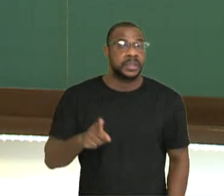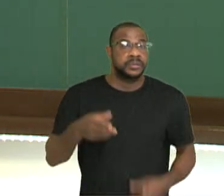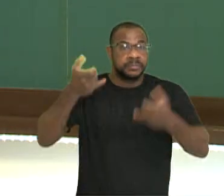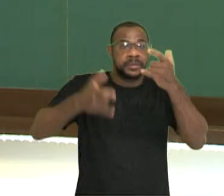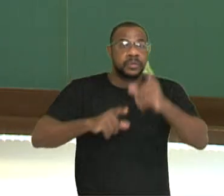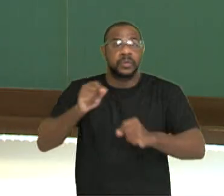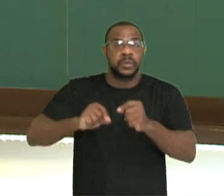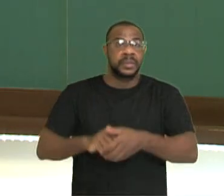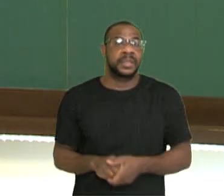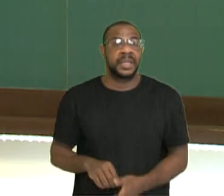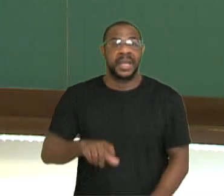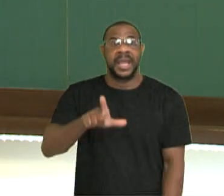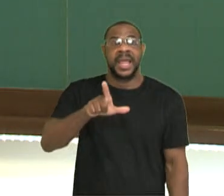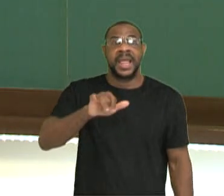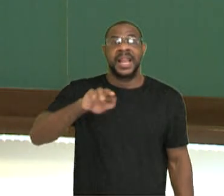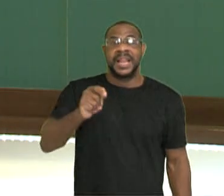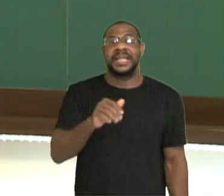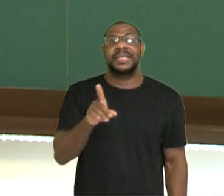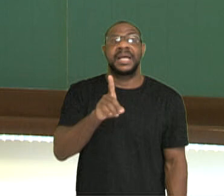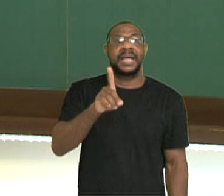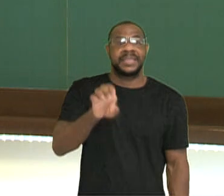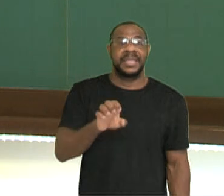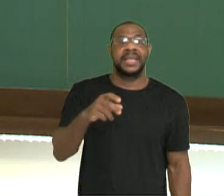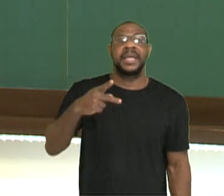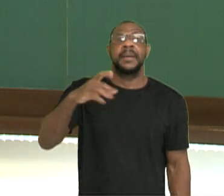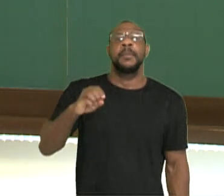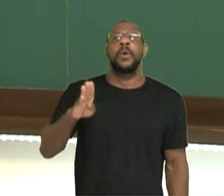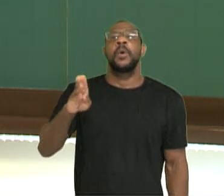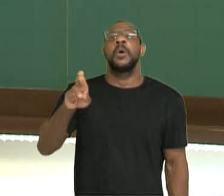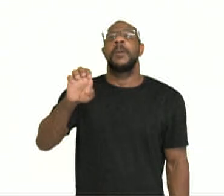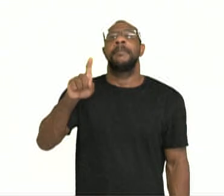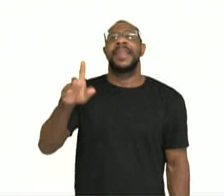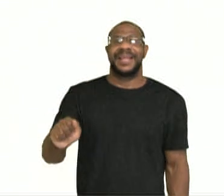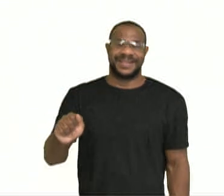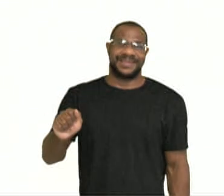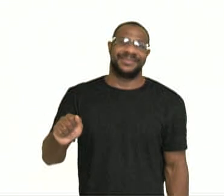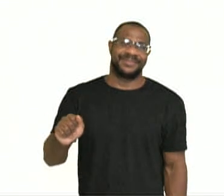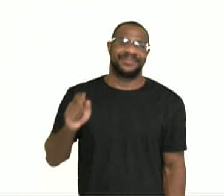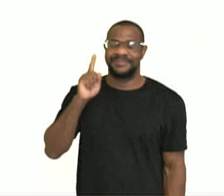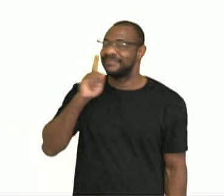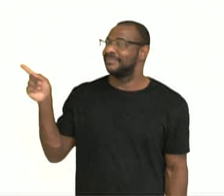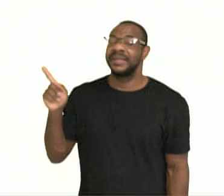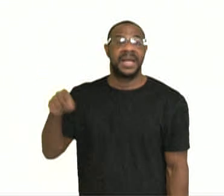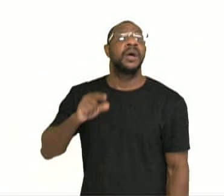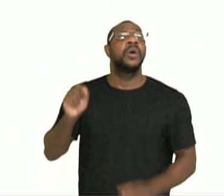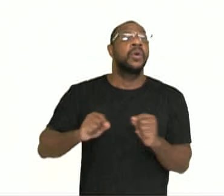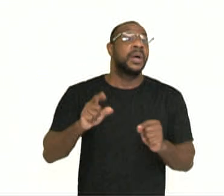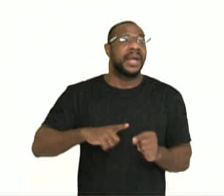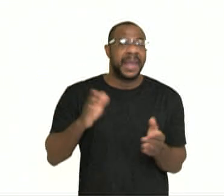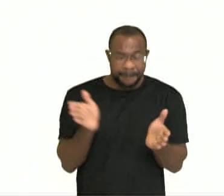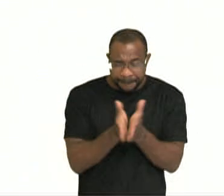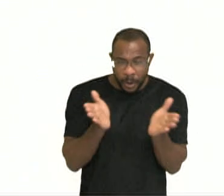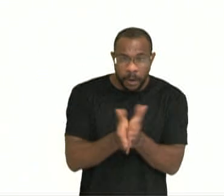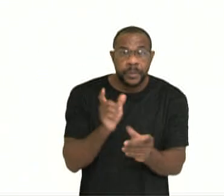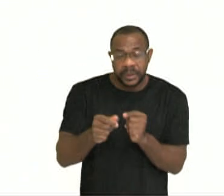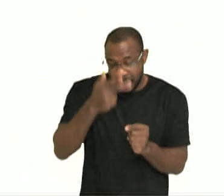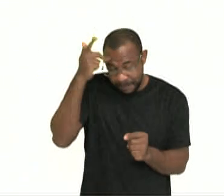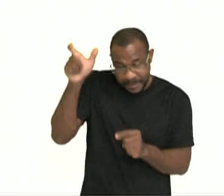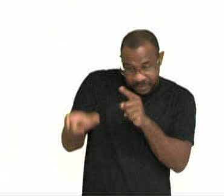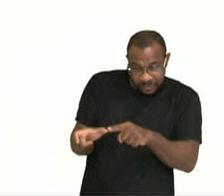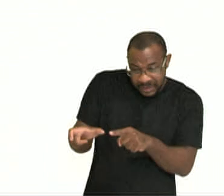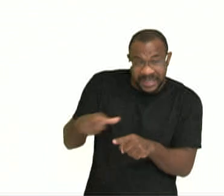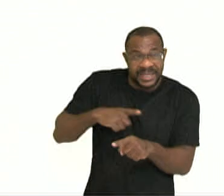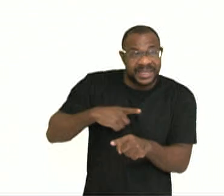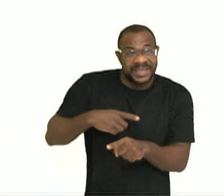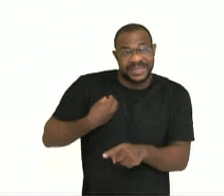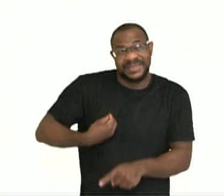isso é chamado de linha da pobreza, linha de pobreza. Atualmente ele é considerado extremamente pobre, o indivíduo que vive com